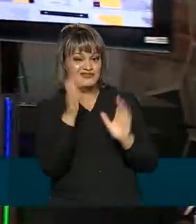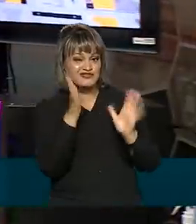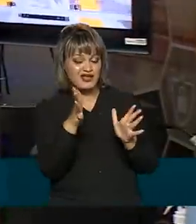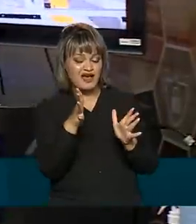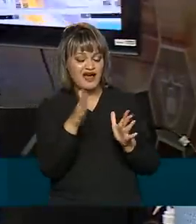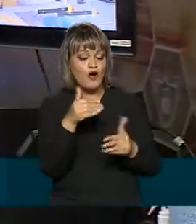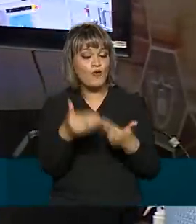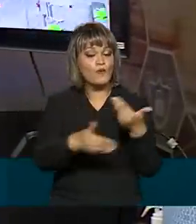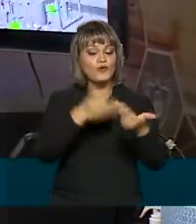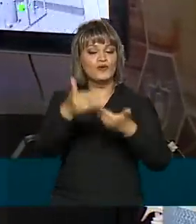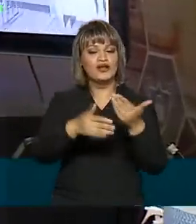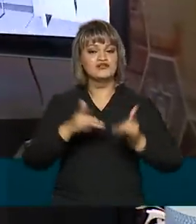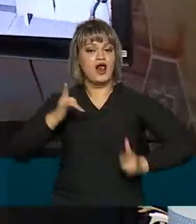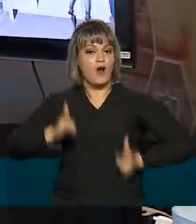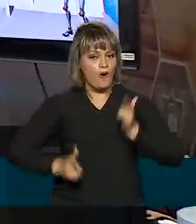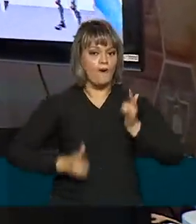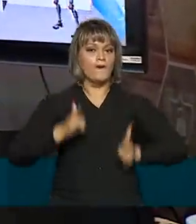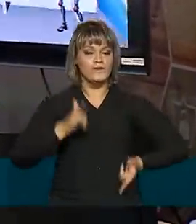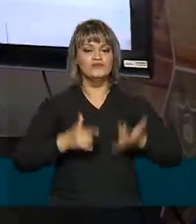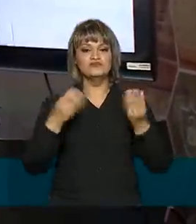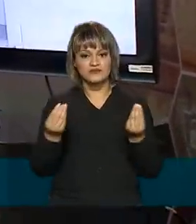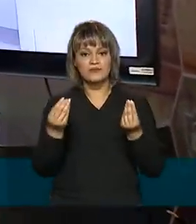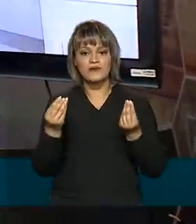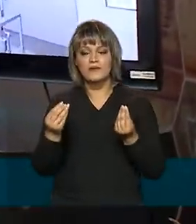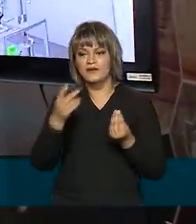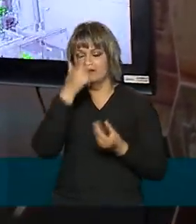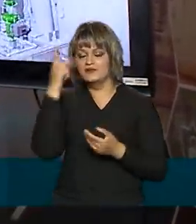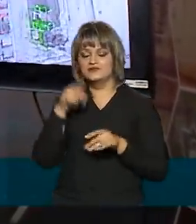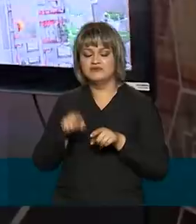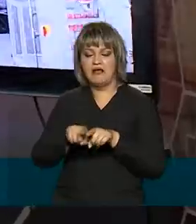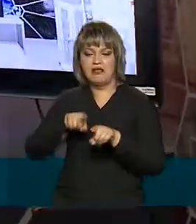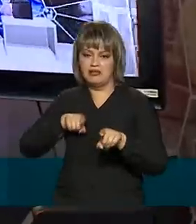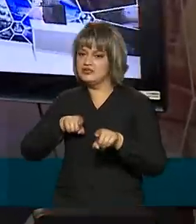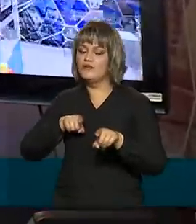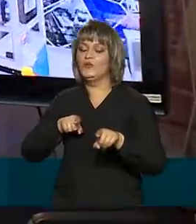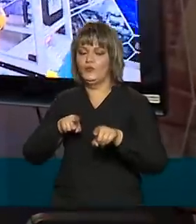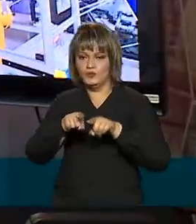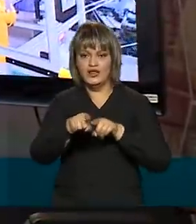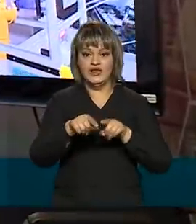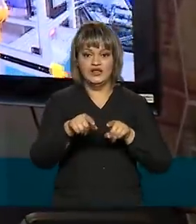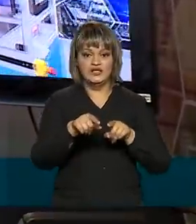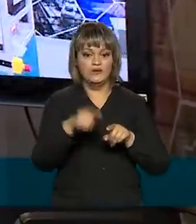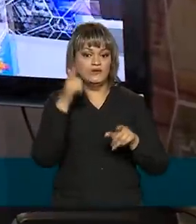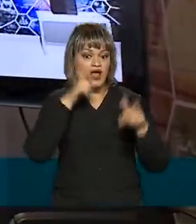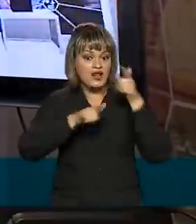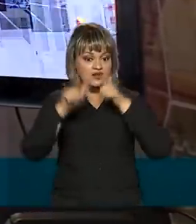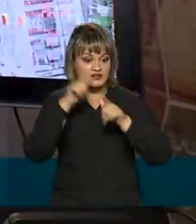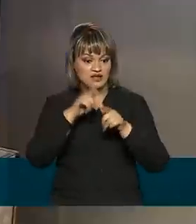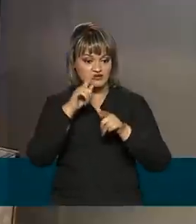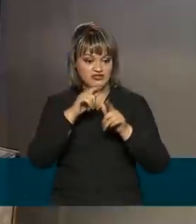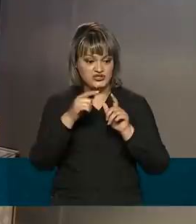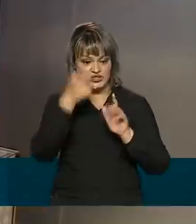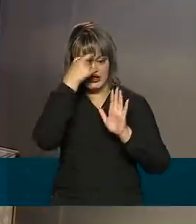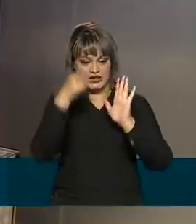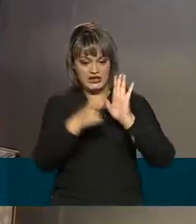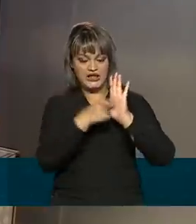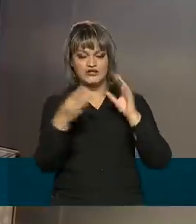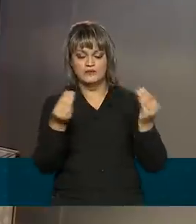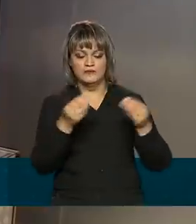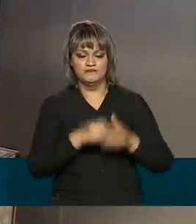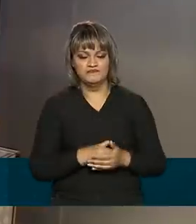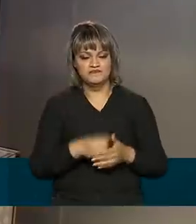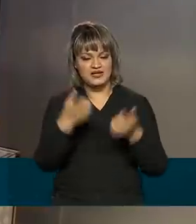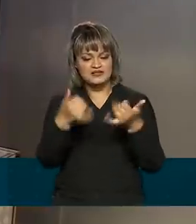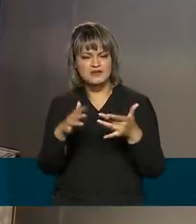os avanços da robótica para que ninguém fique para trás quando o assunto for realidade virtual. Essa questão da